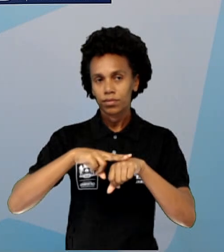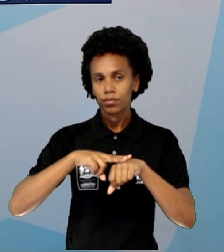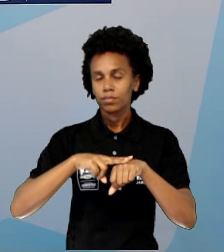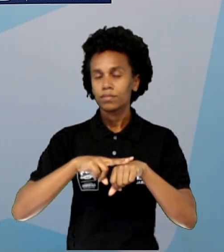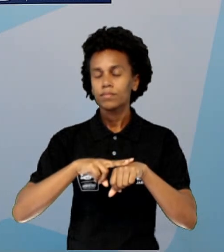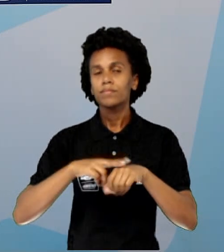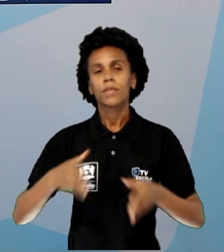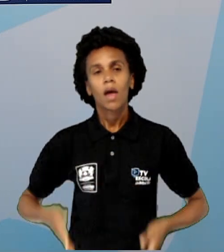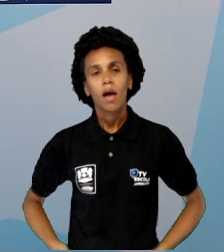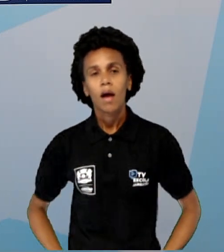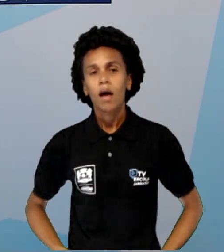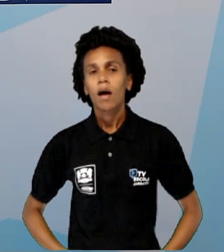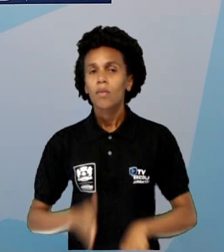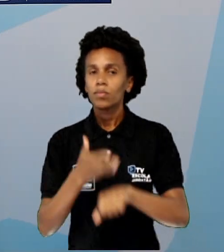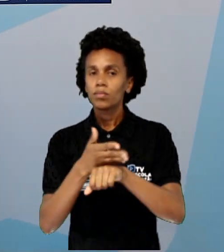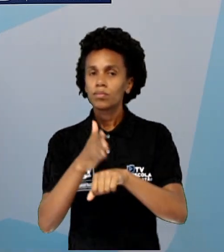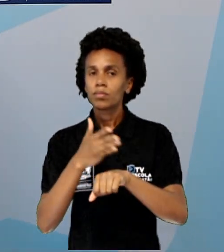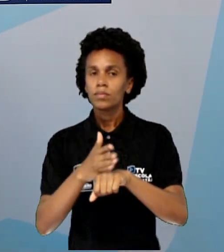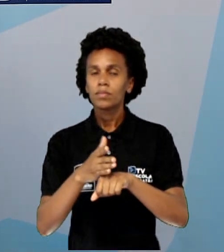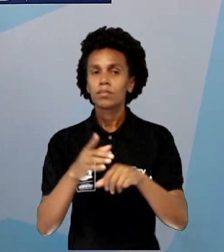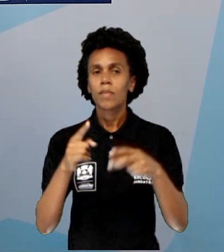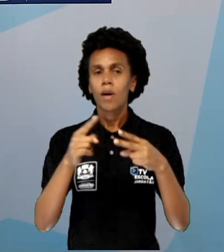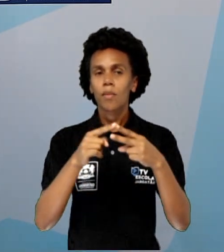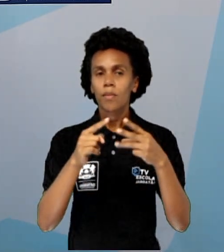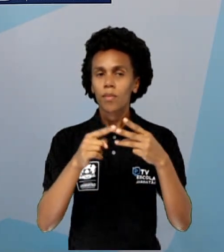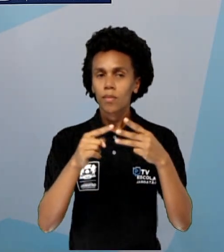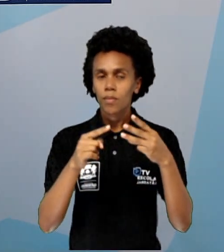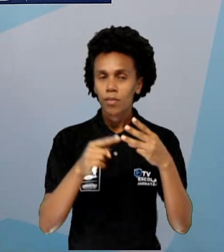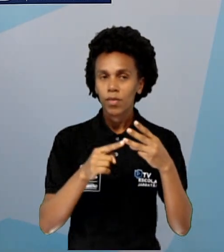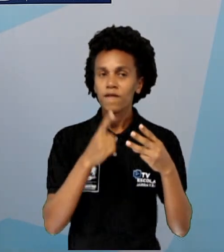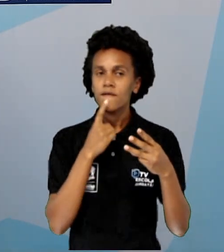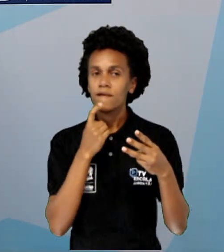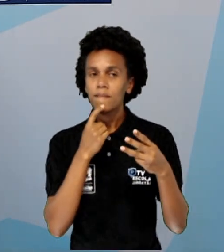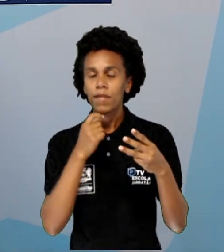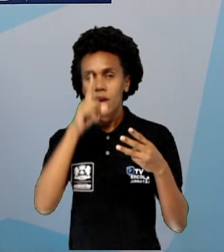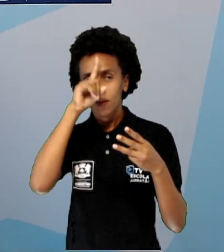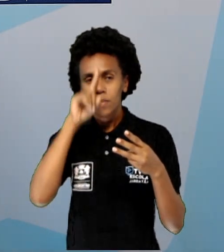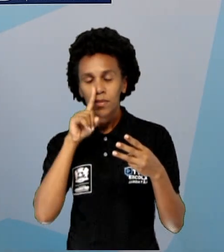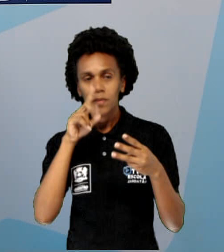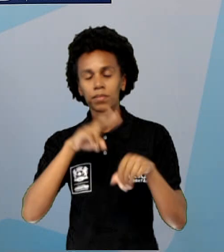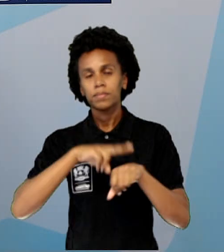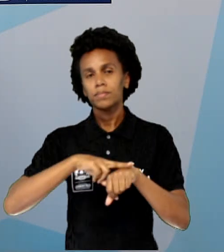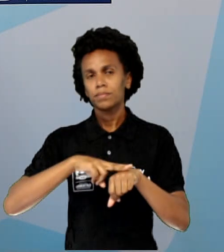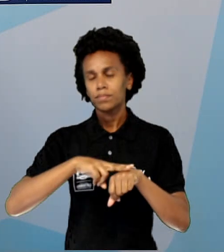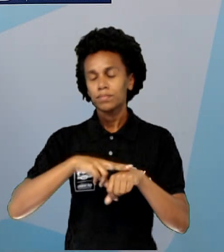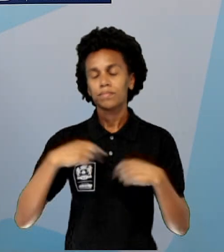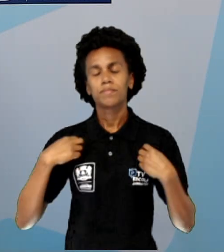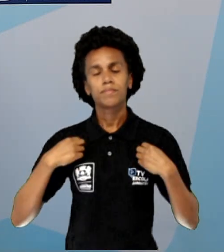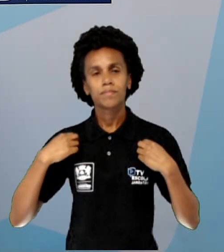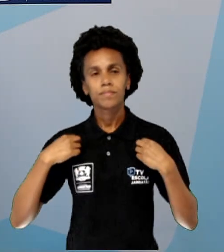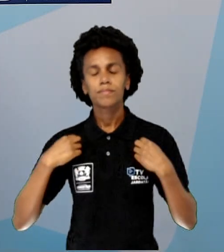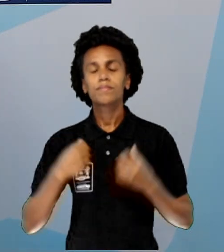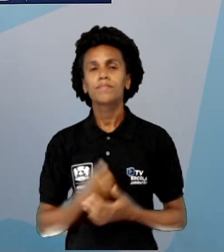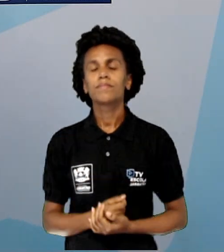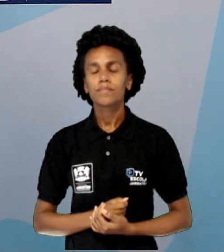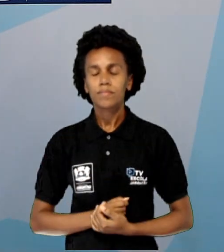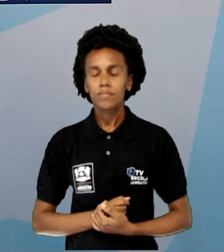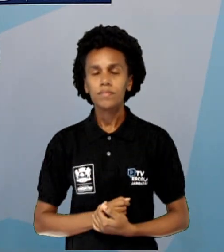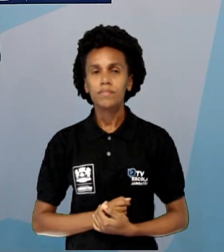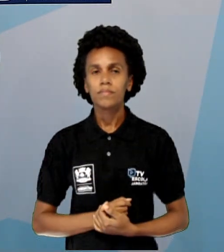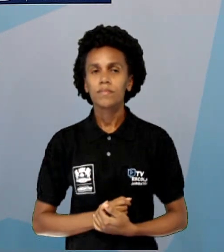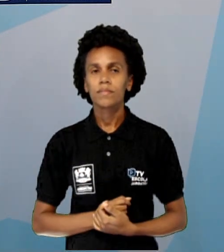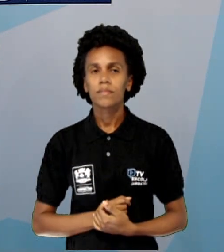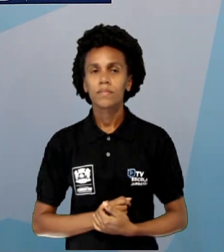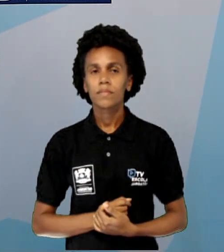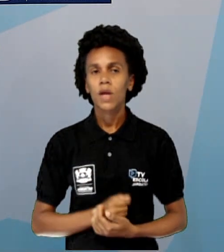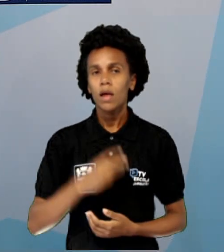vermelha, amarela e verde. Então aqui a gente vai ter três para a primeira, três para a segunda, vamos ter seis. Só que a gente pode observar